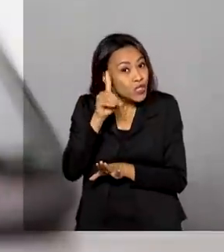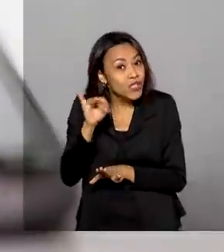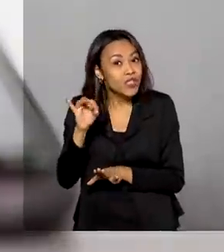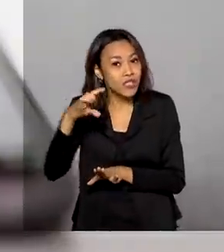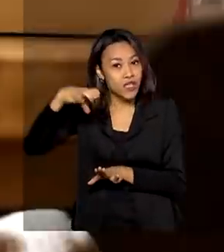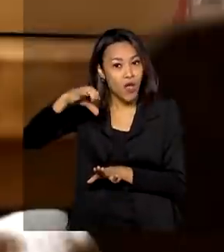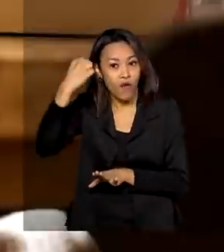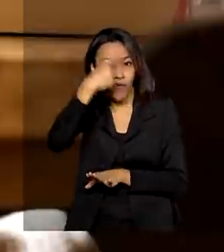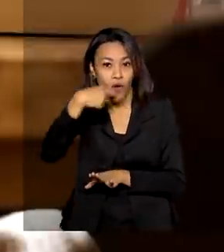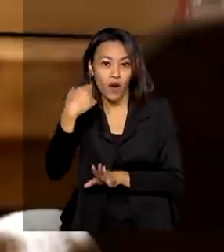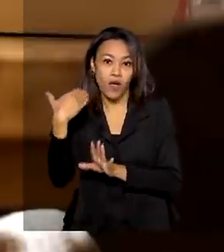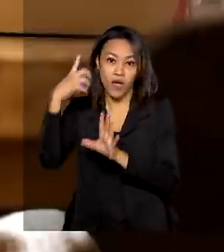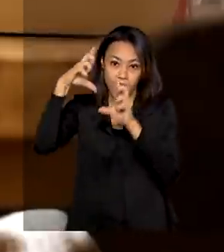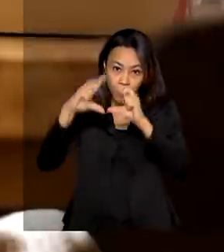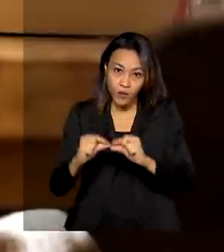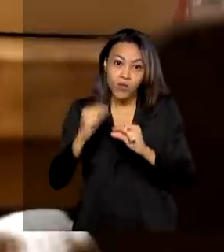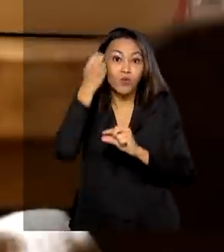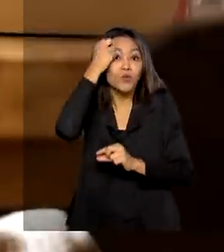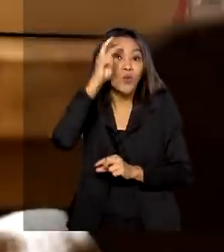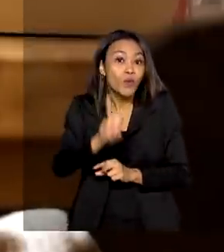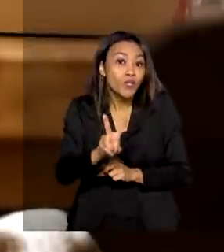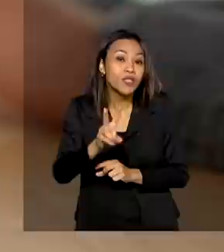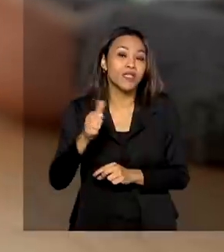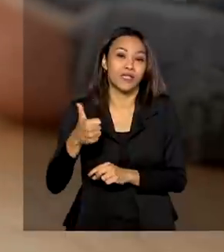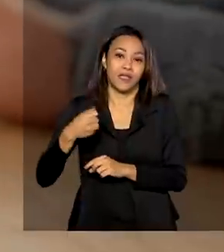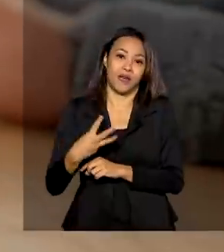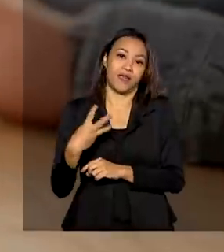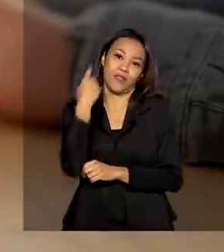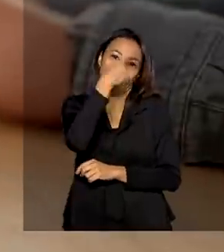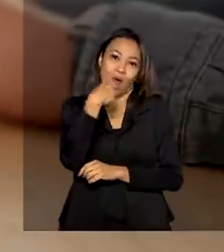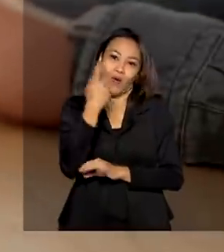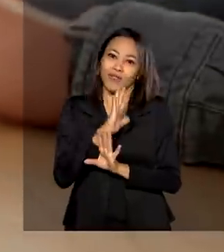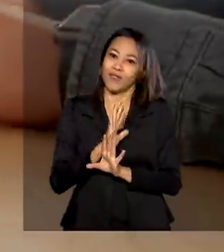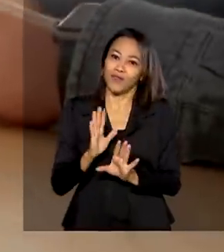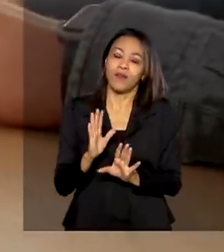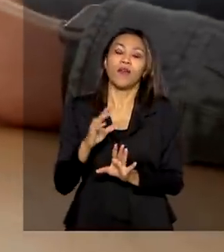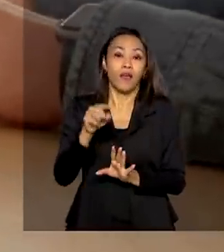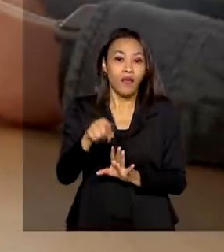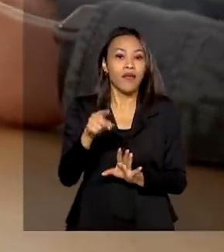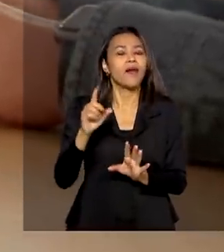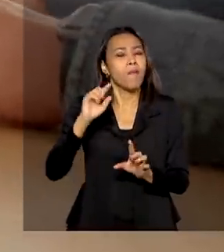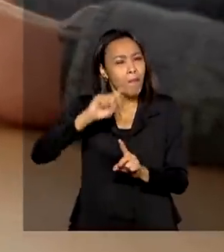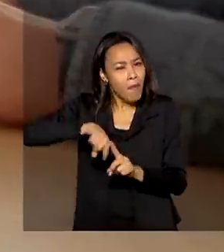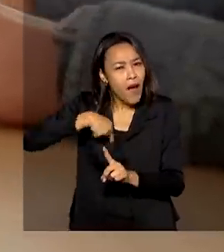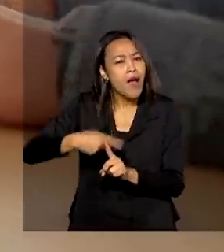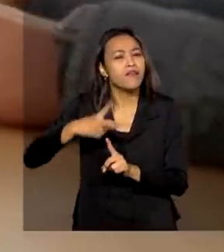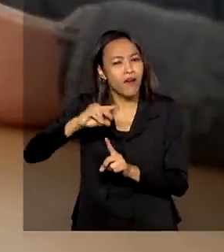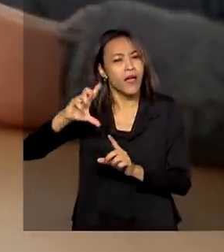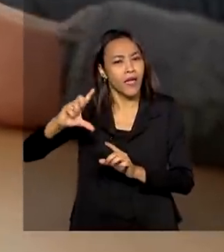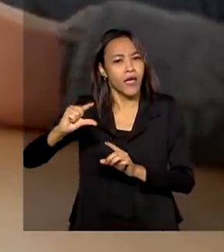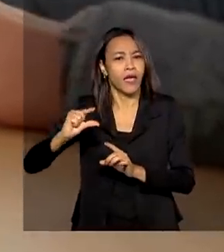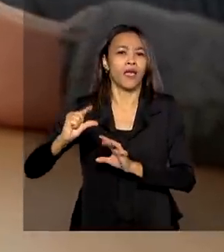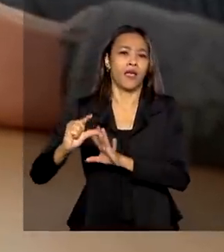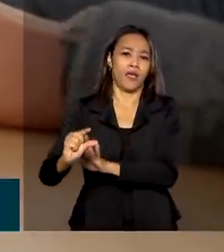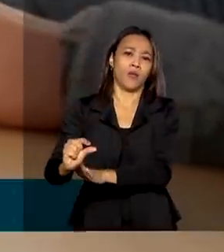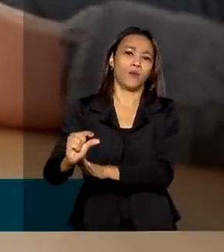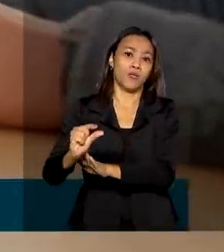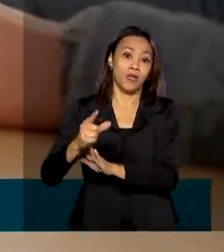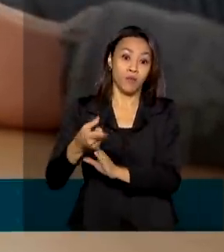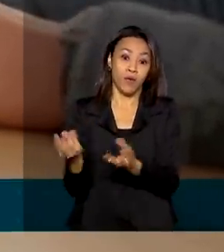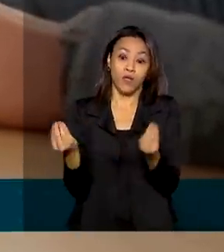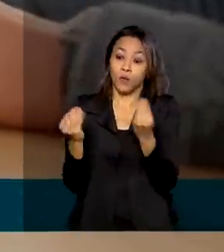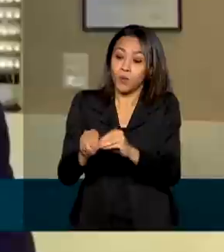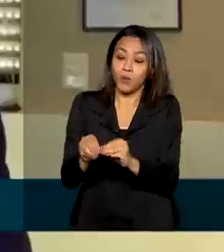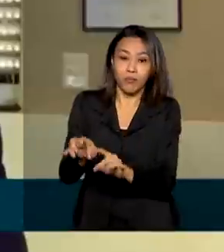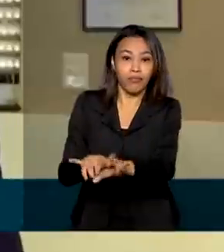2019 para dois dias e treze horas. E a tendência é reduzir ainda mais com a transformação digital